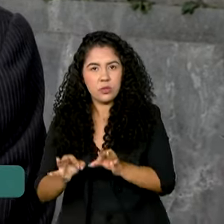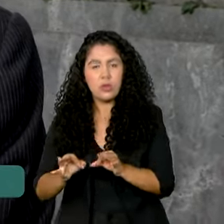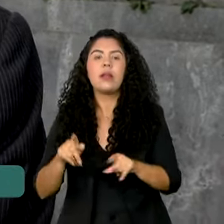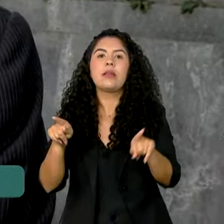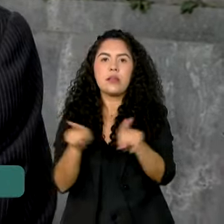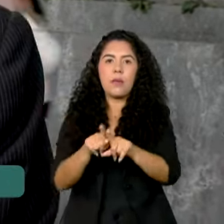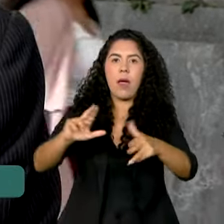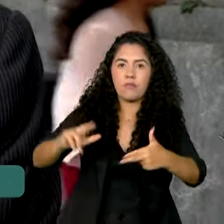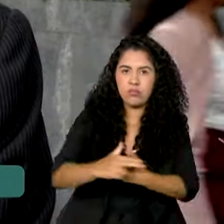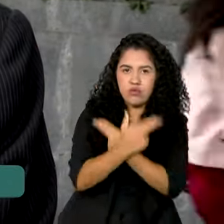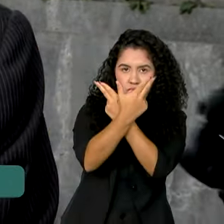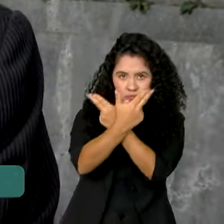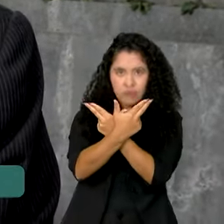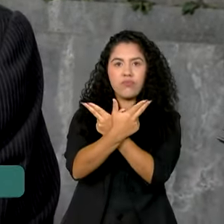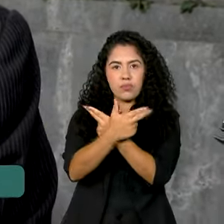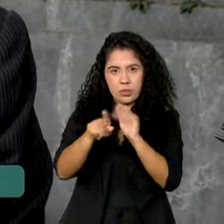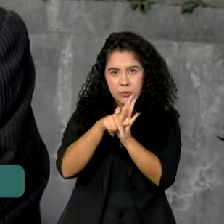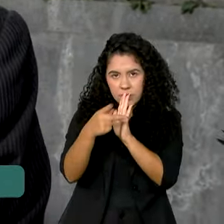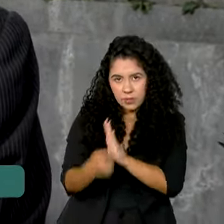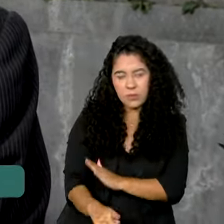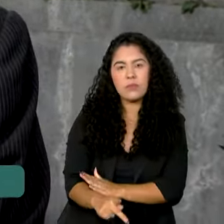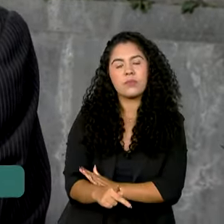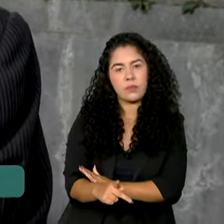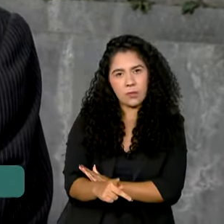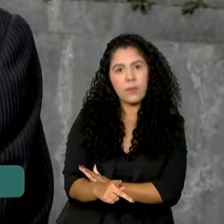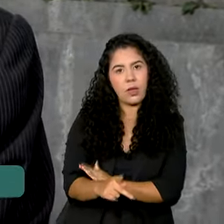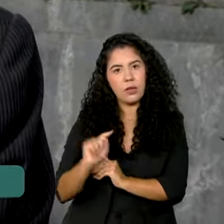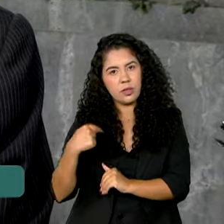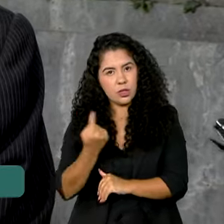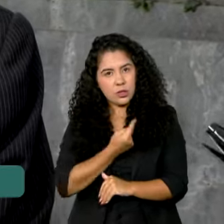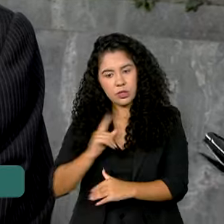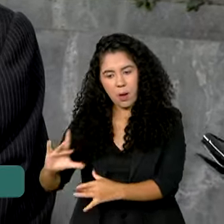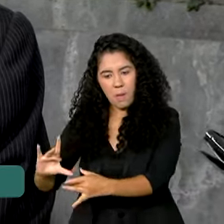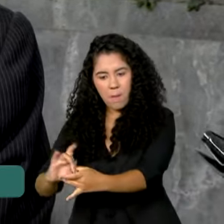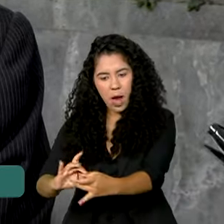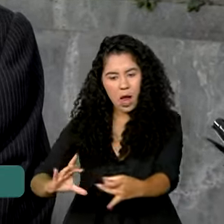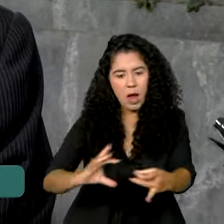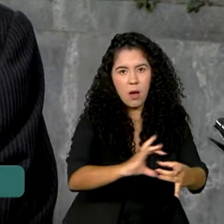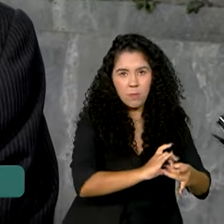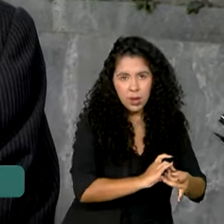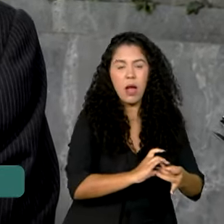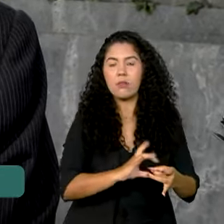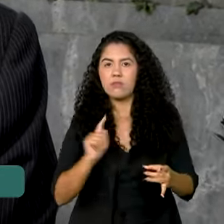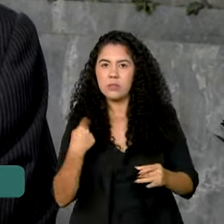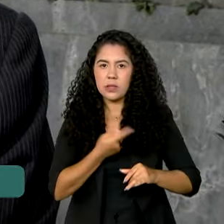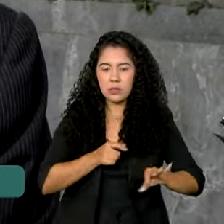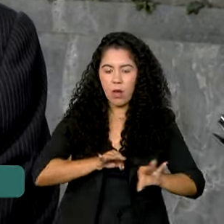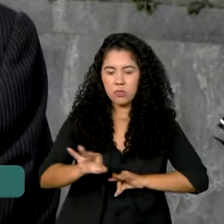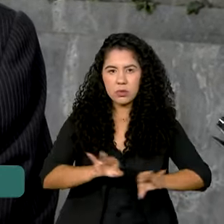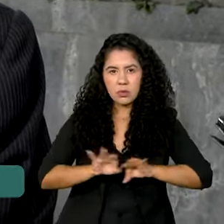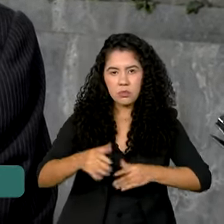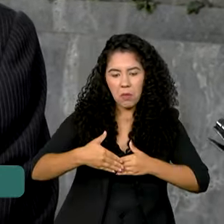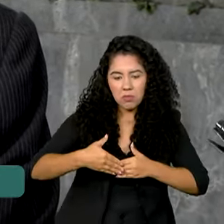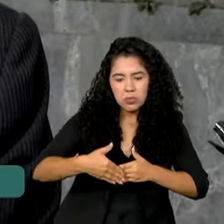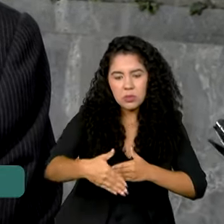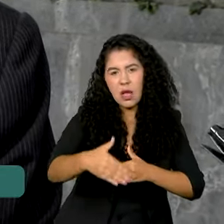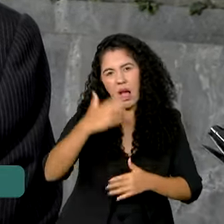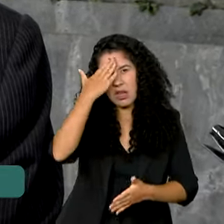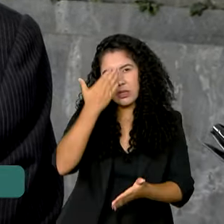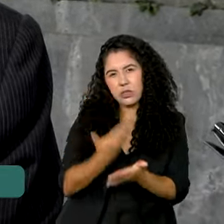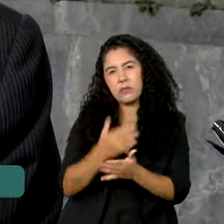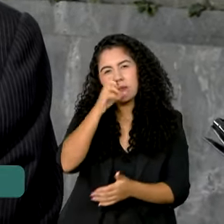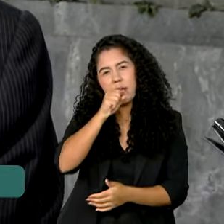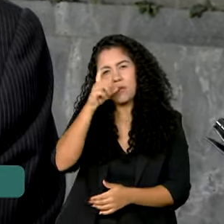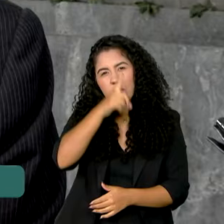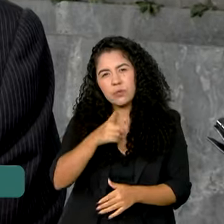Brasileira. E estamos, então, esperando para os próximos dias. Acredito que até o final de semana já